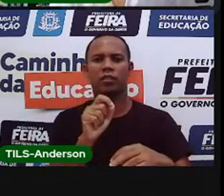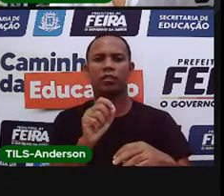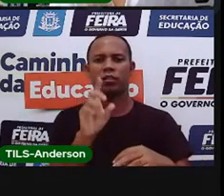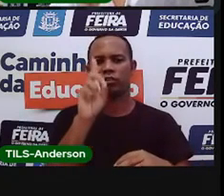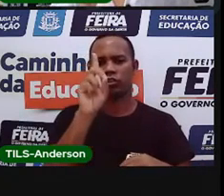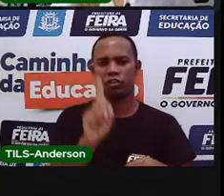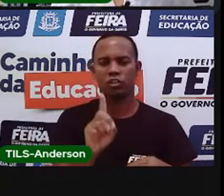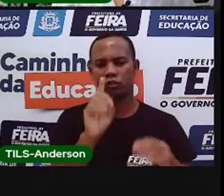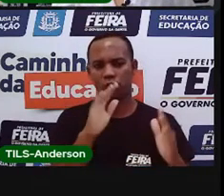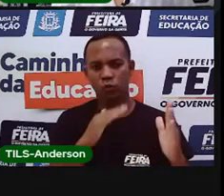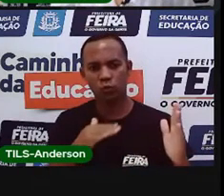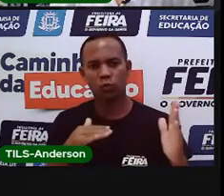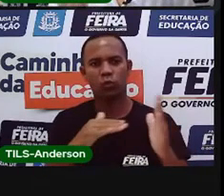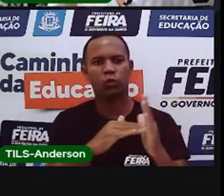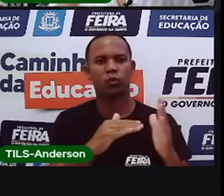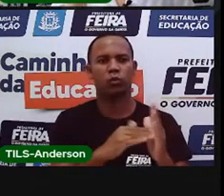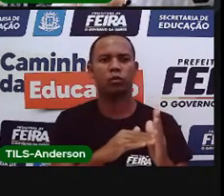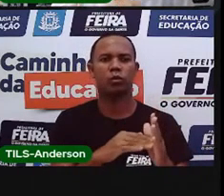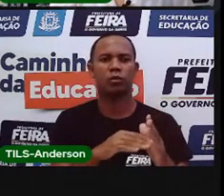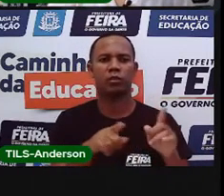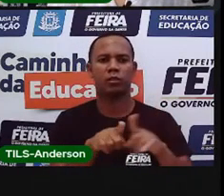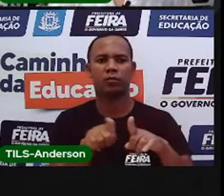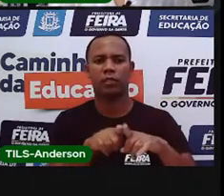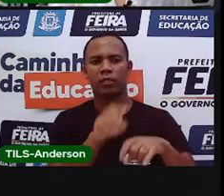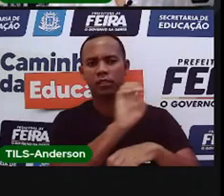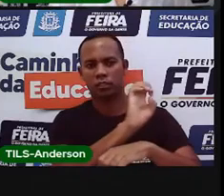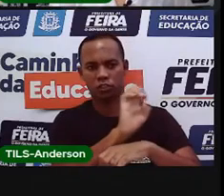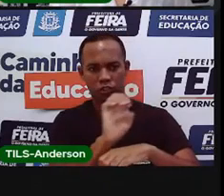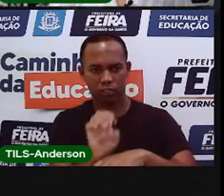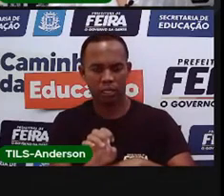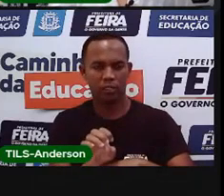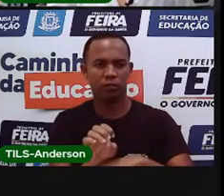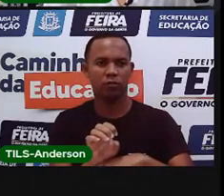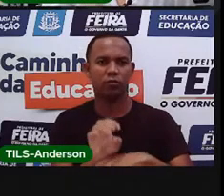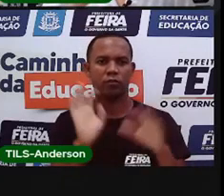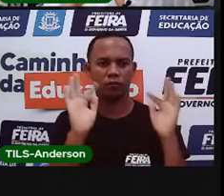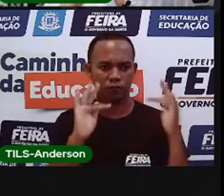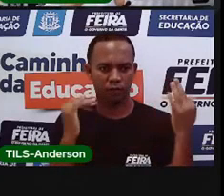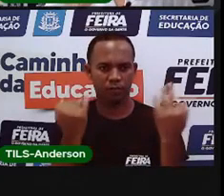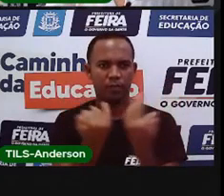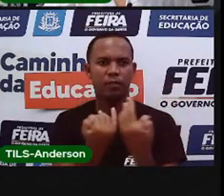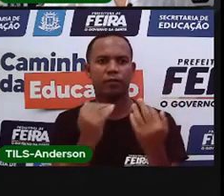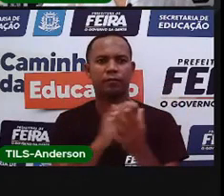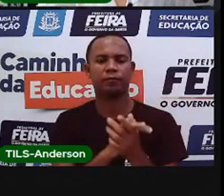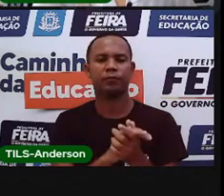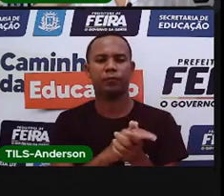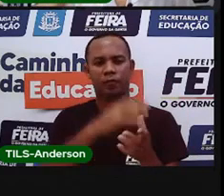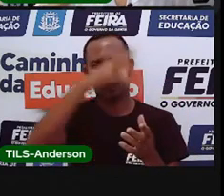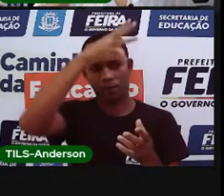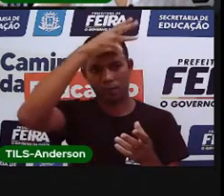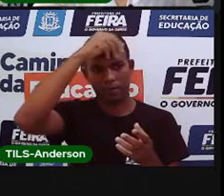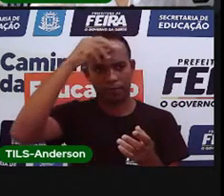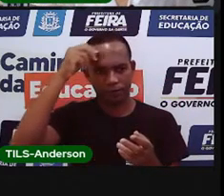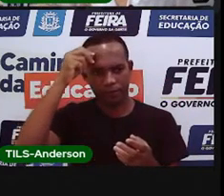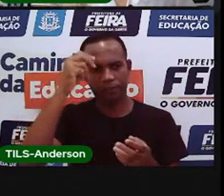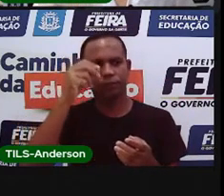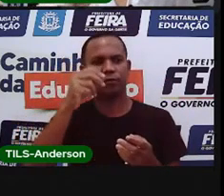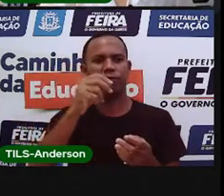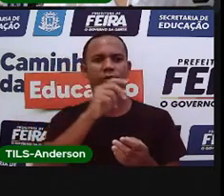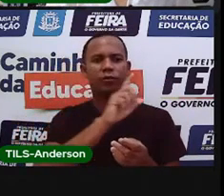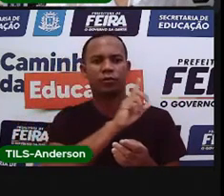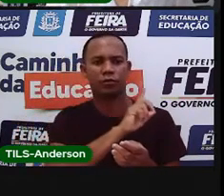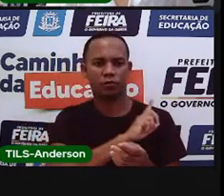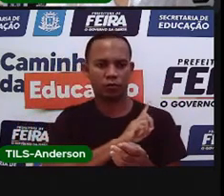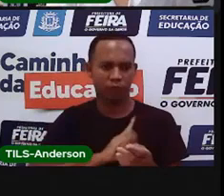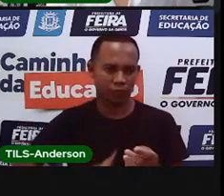dever do Estado e da família. Quando ele fala dever do Estado, ele quer dizer o seguinte, é dever do prefeito, do governador e